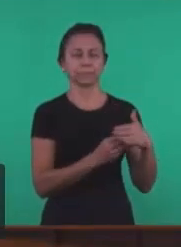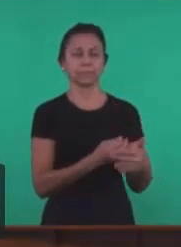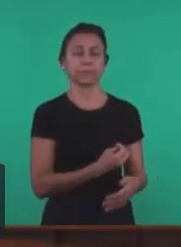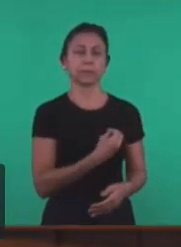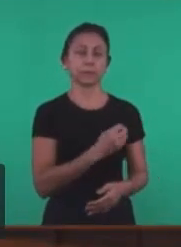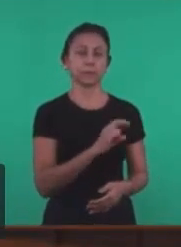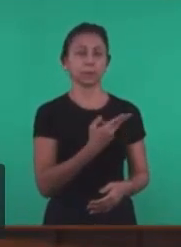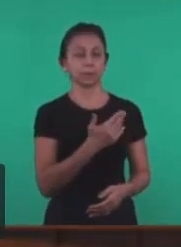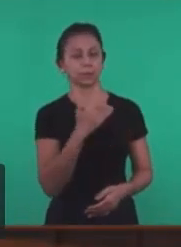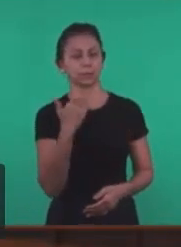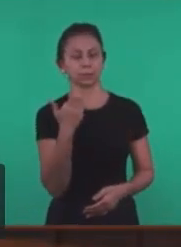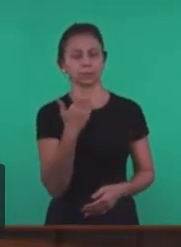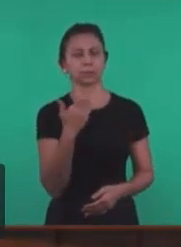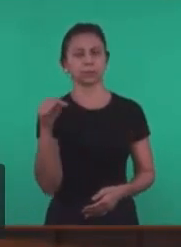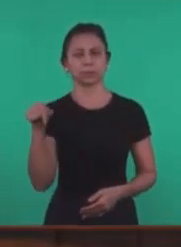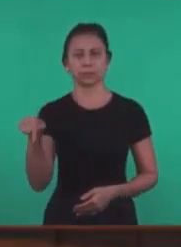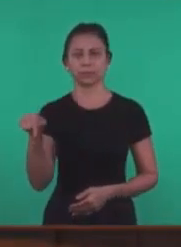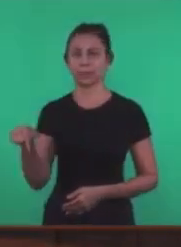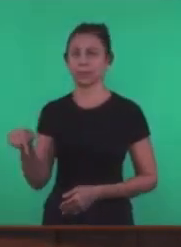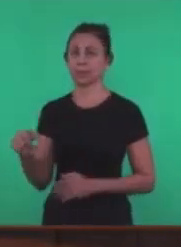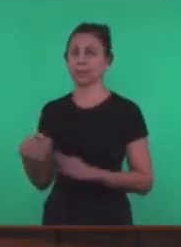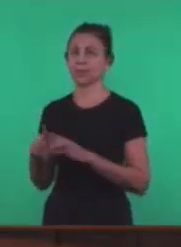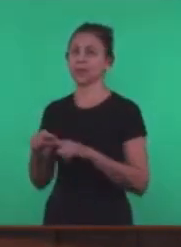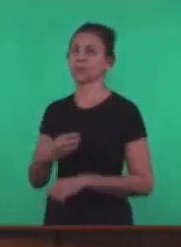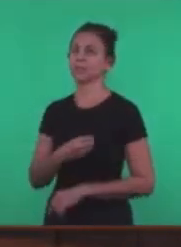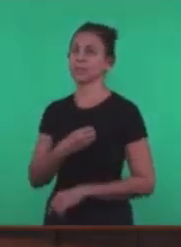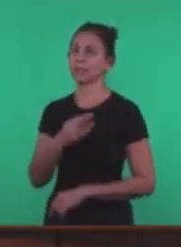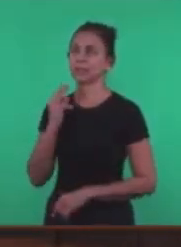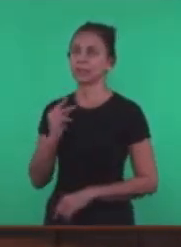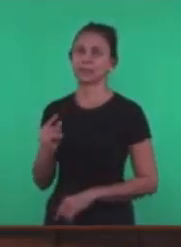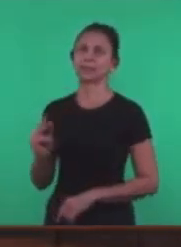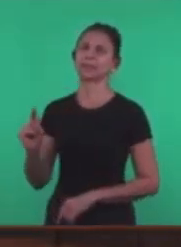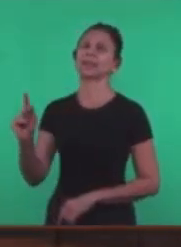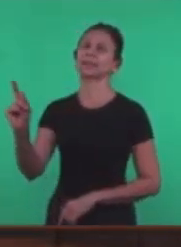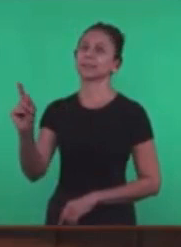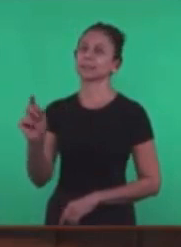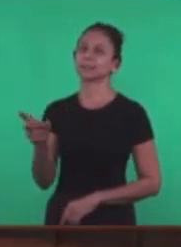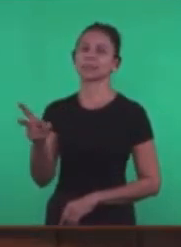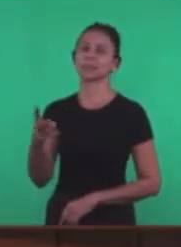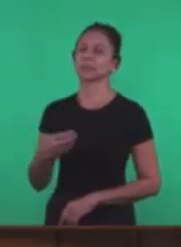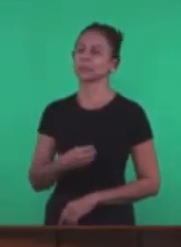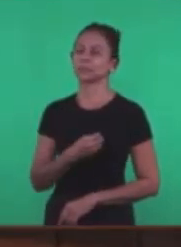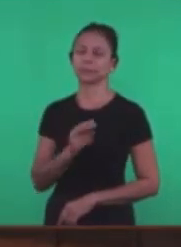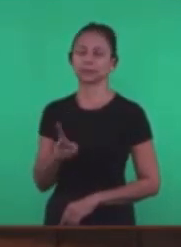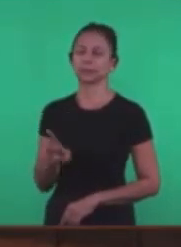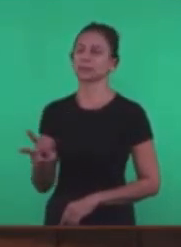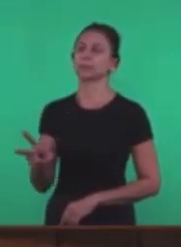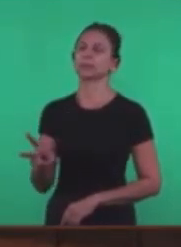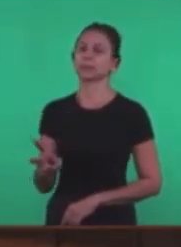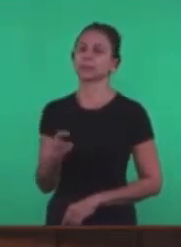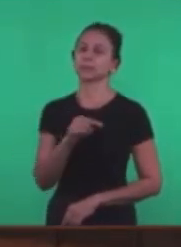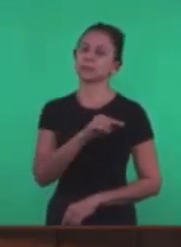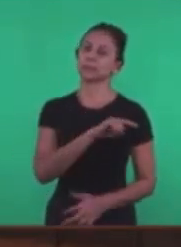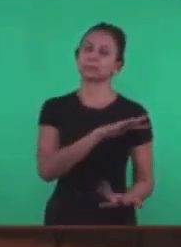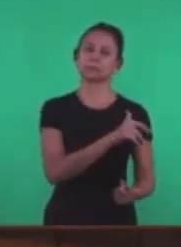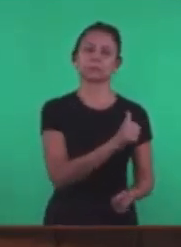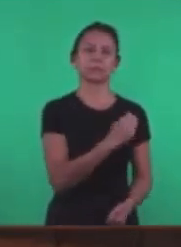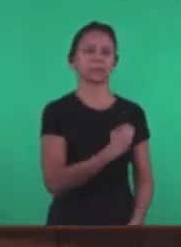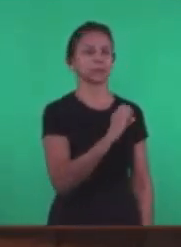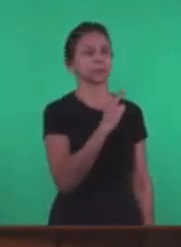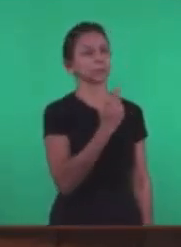Para a igreja Não Para a igreja É vida É vida Sempre vida E a vida É